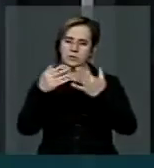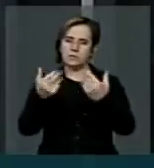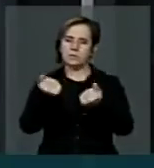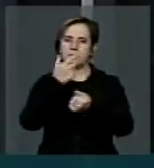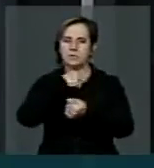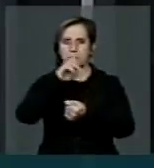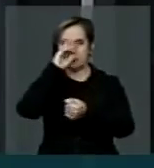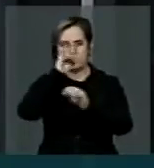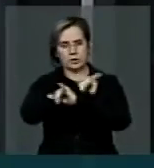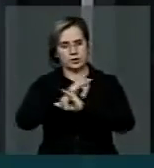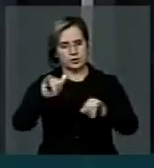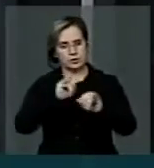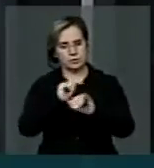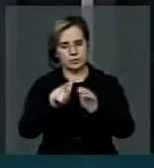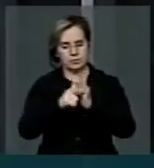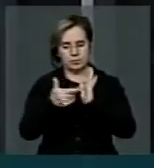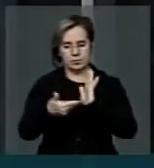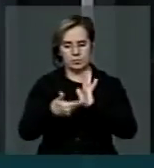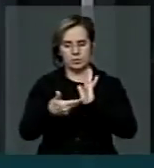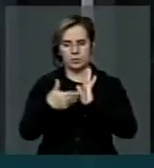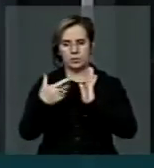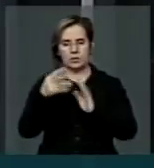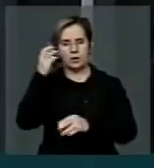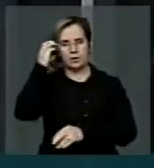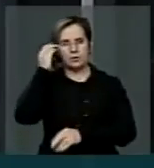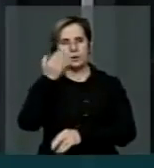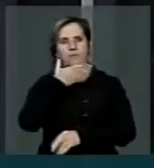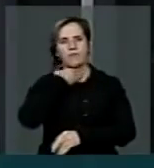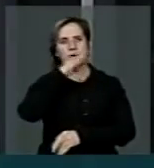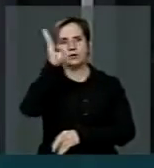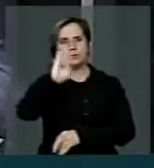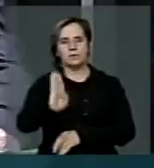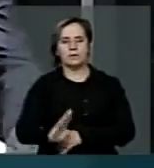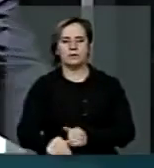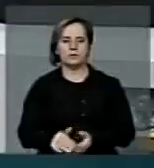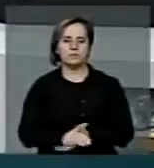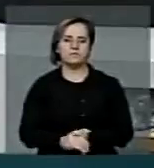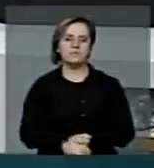que dê plena divulgação nos anais dessa casa, na voz do Brasil. Obrigado. Obrigado.